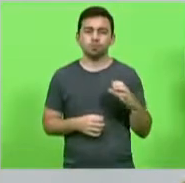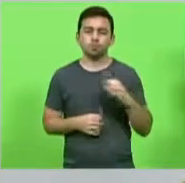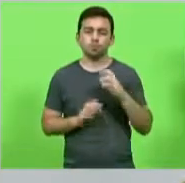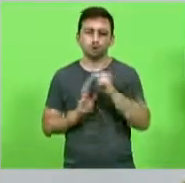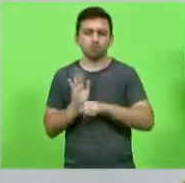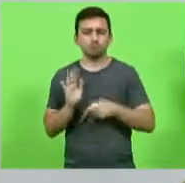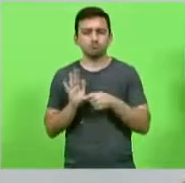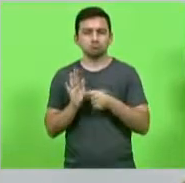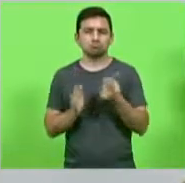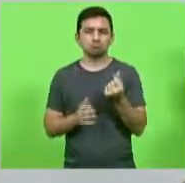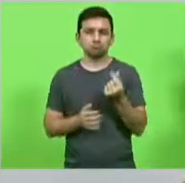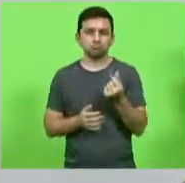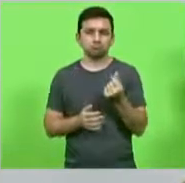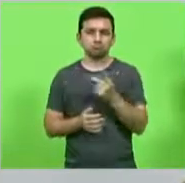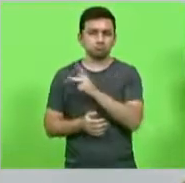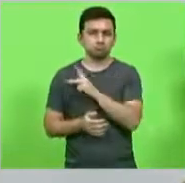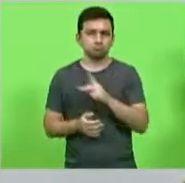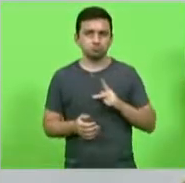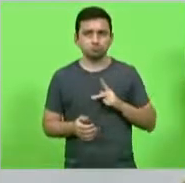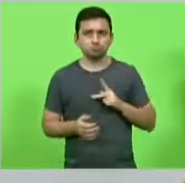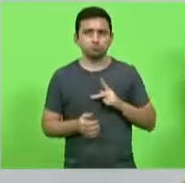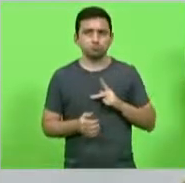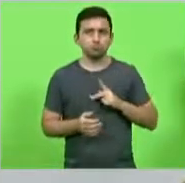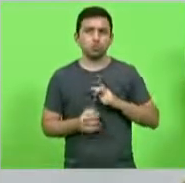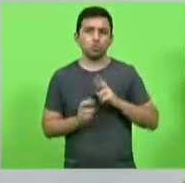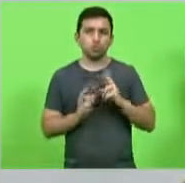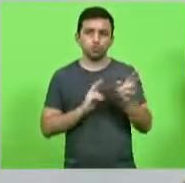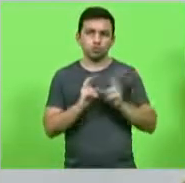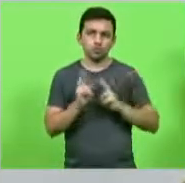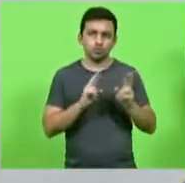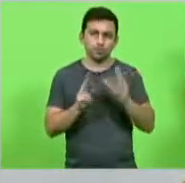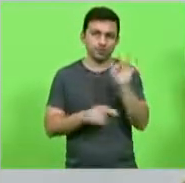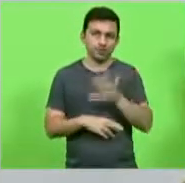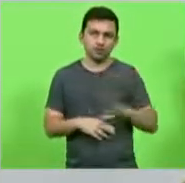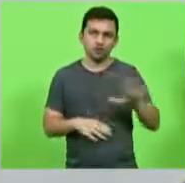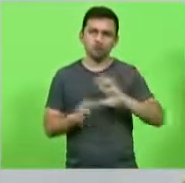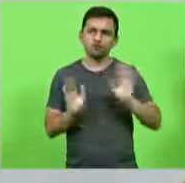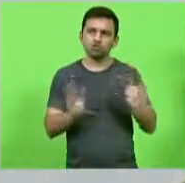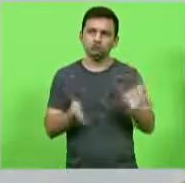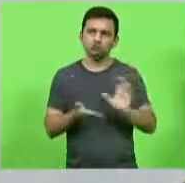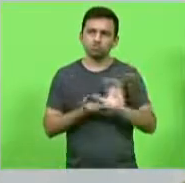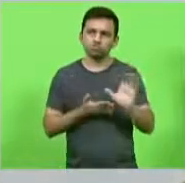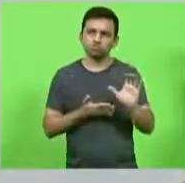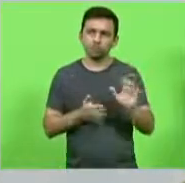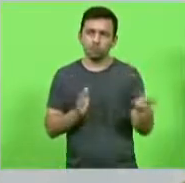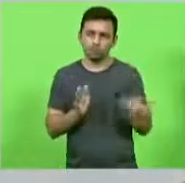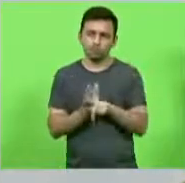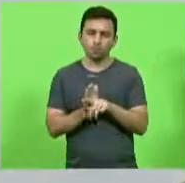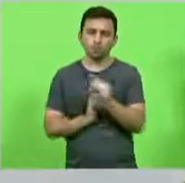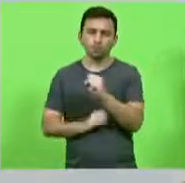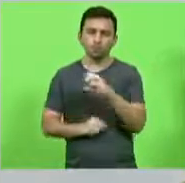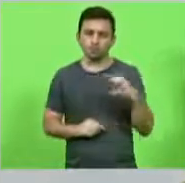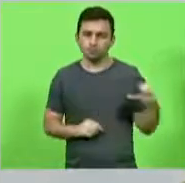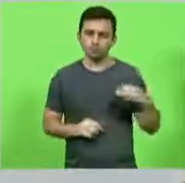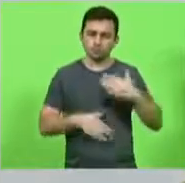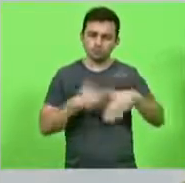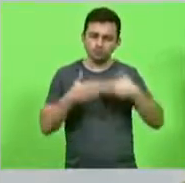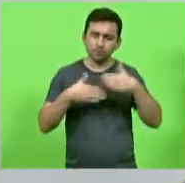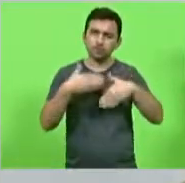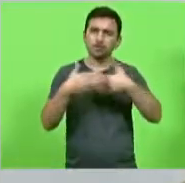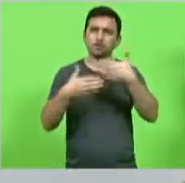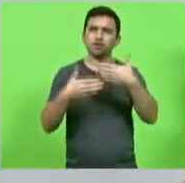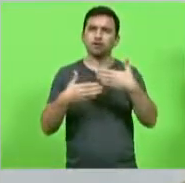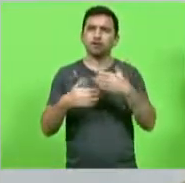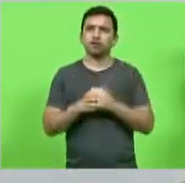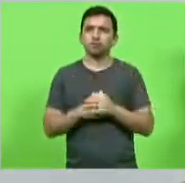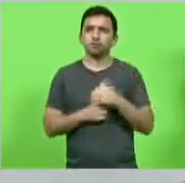colocar recursos públicos em umas rodovias federais está tudo certo porque é para Santa Catarina para desenvolver para que a